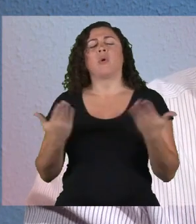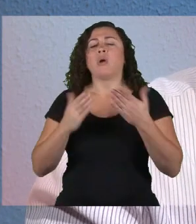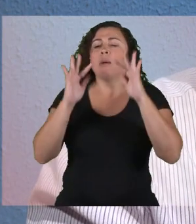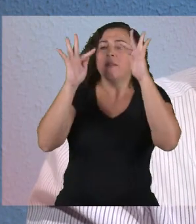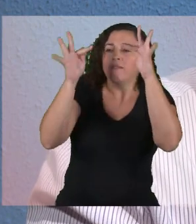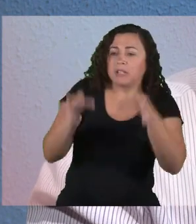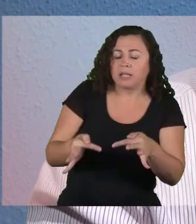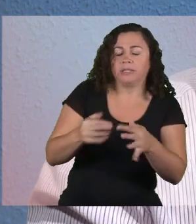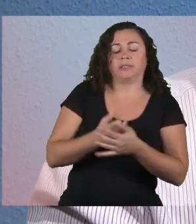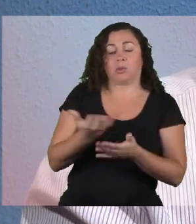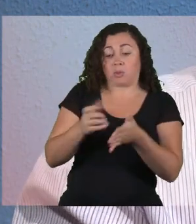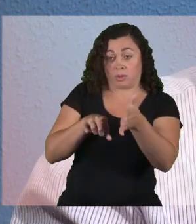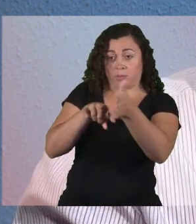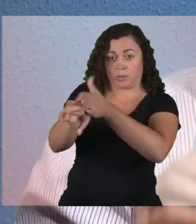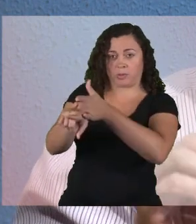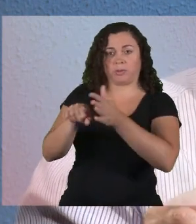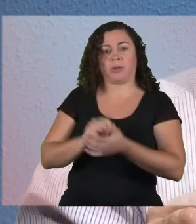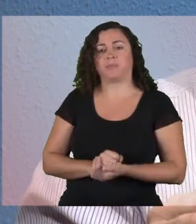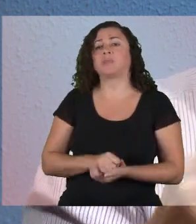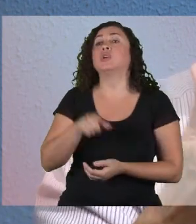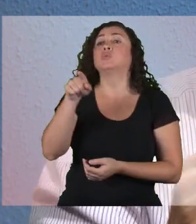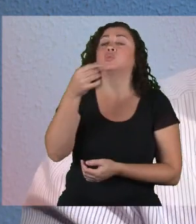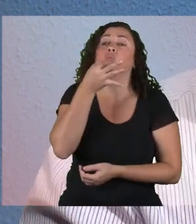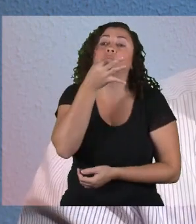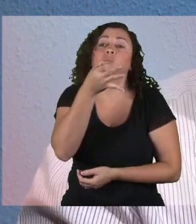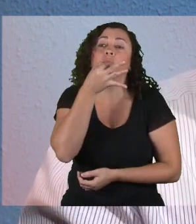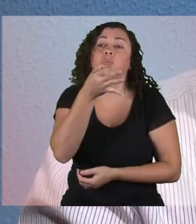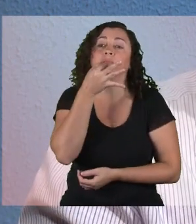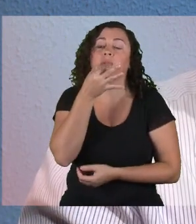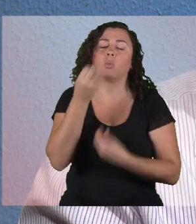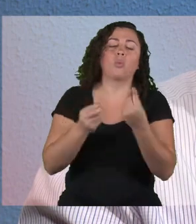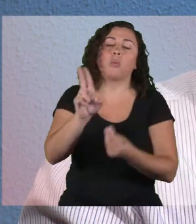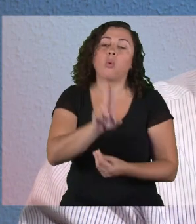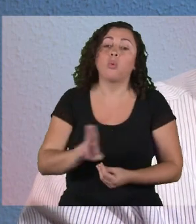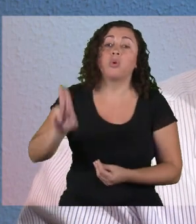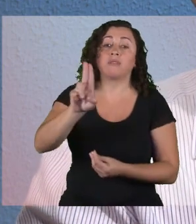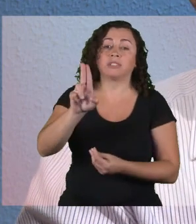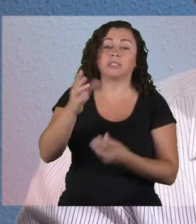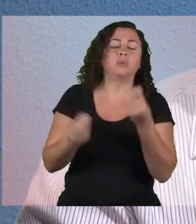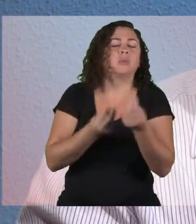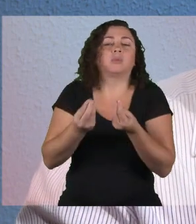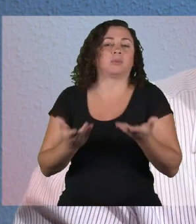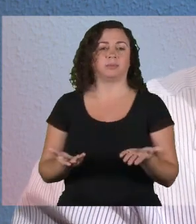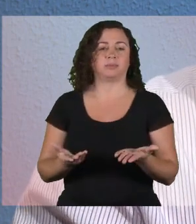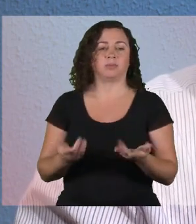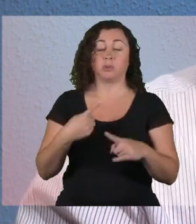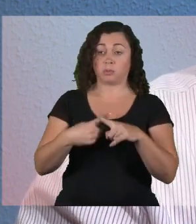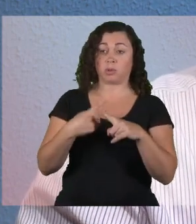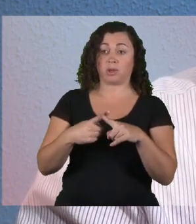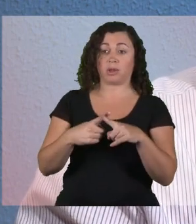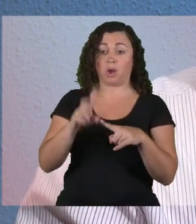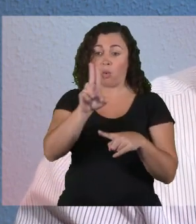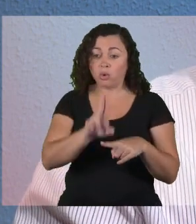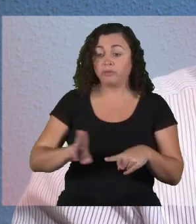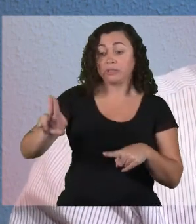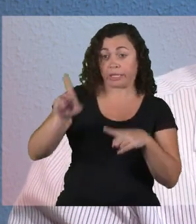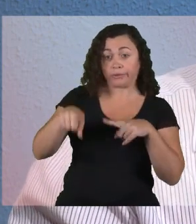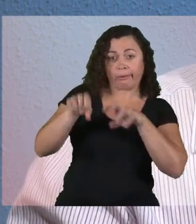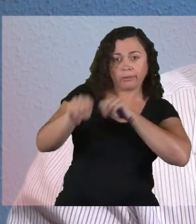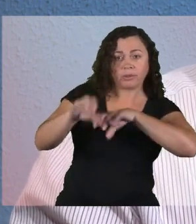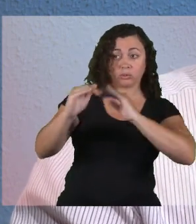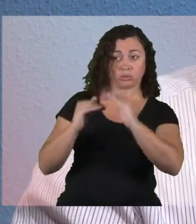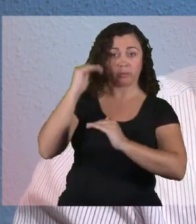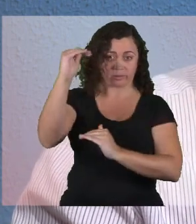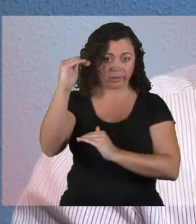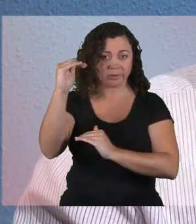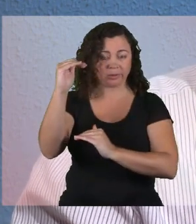concluir, professor, eu ia perguntar como que fica a sua avaliação do âmbito da própria universidade, porque a universidade, que seria o